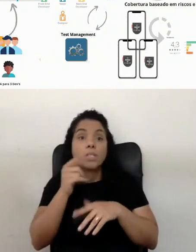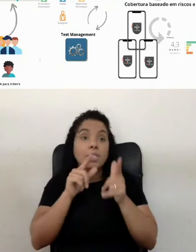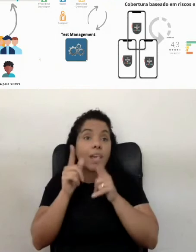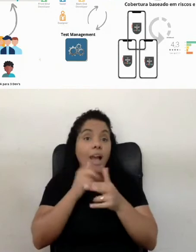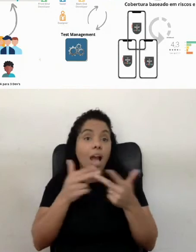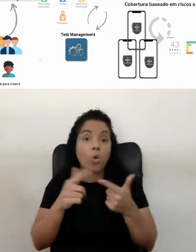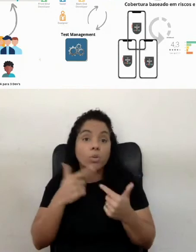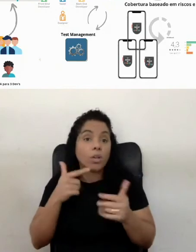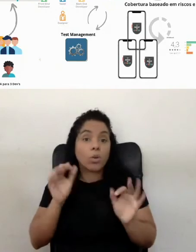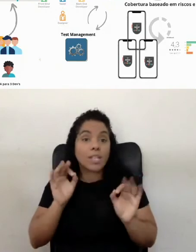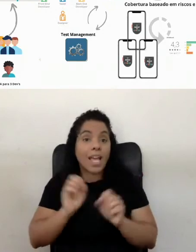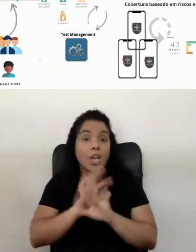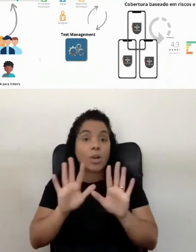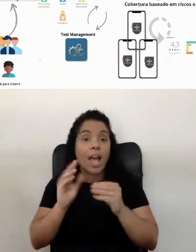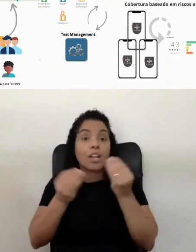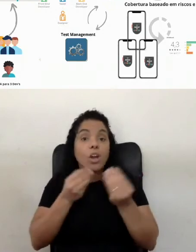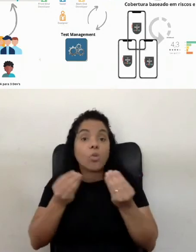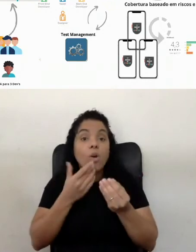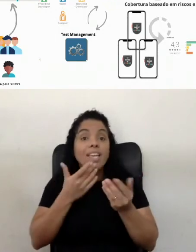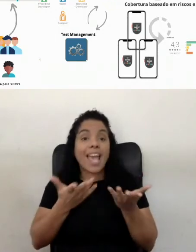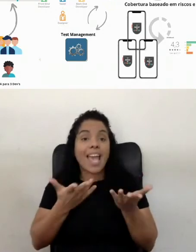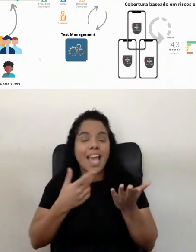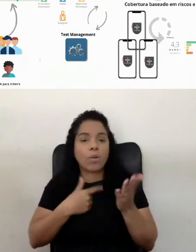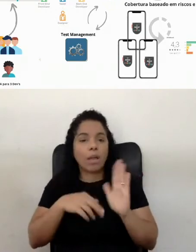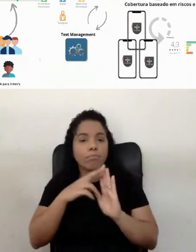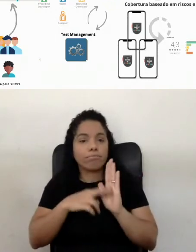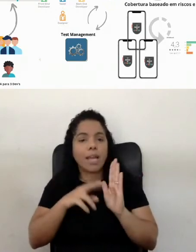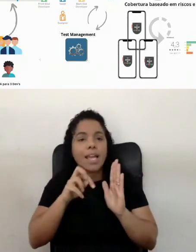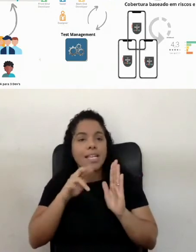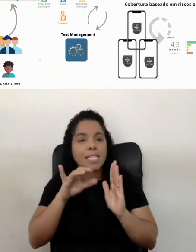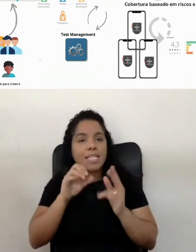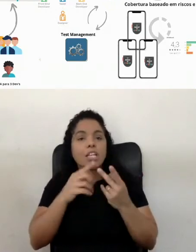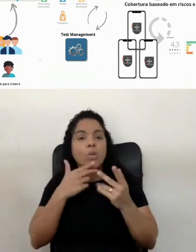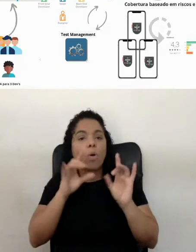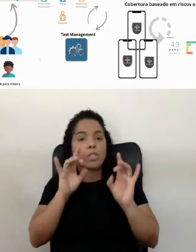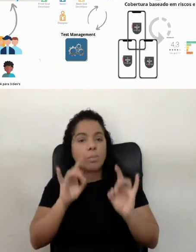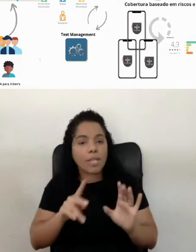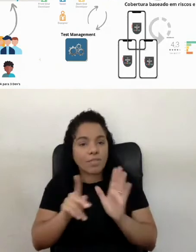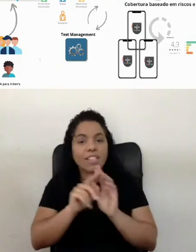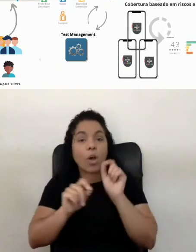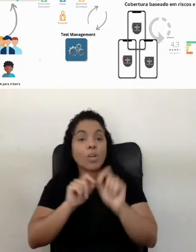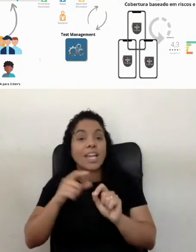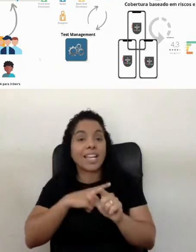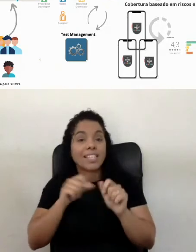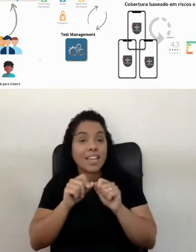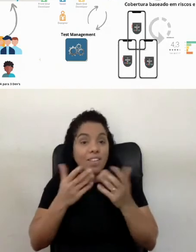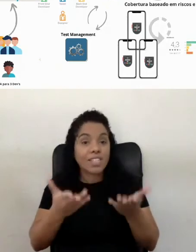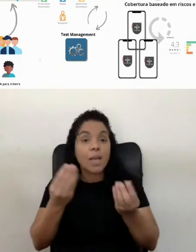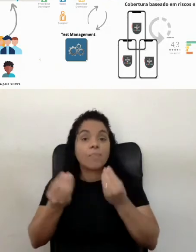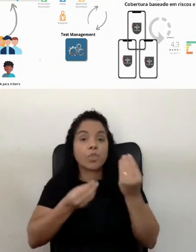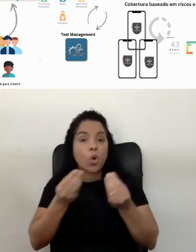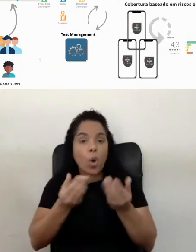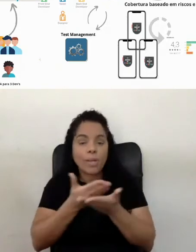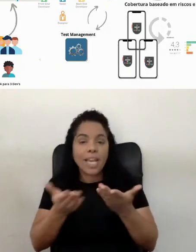que eu não tenho claro qual que é o requisito, se eu não tenho claro qual que a especificação, o que aquilo tem que fazer, como que aquilo